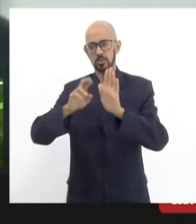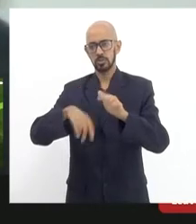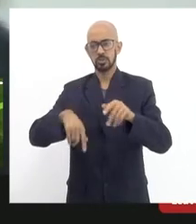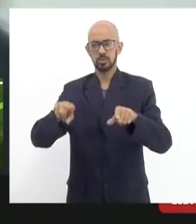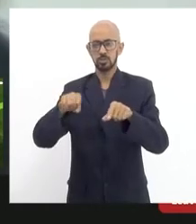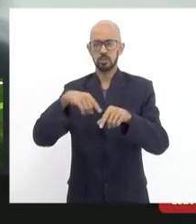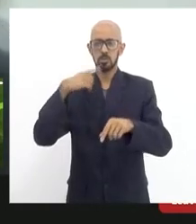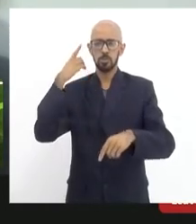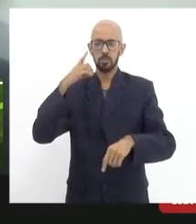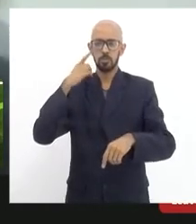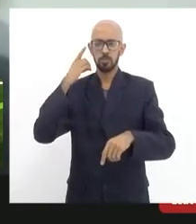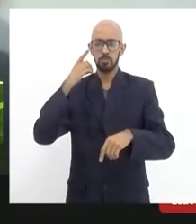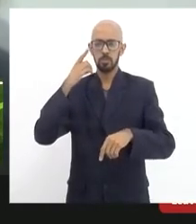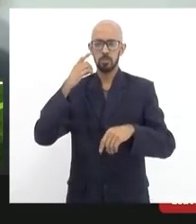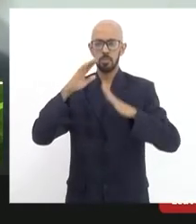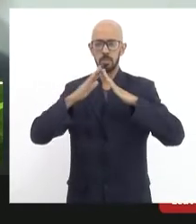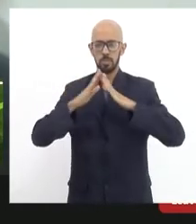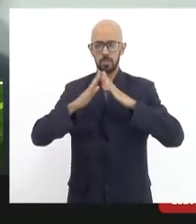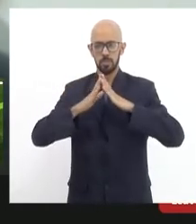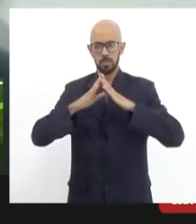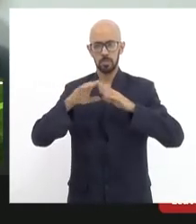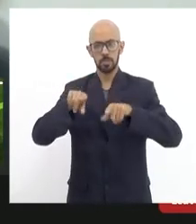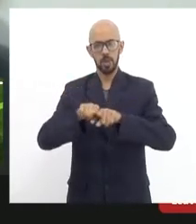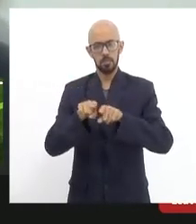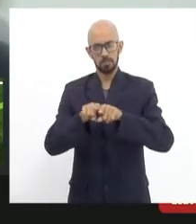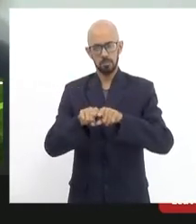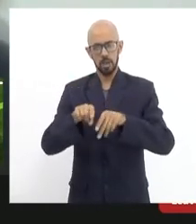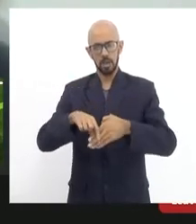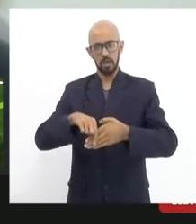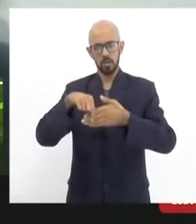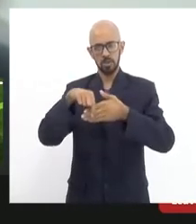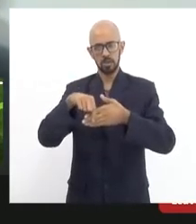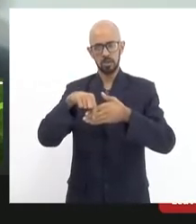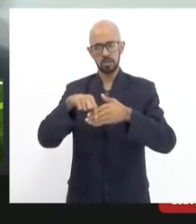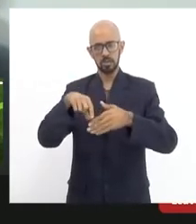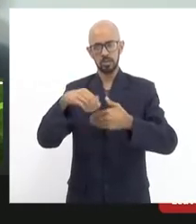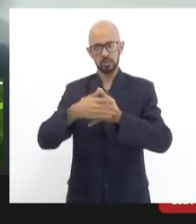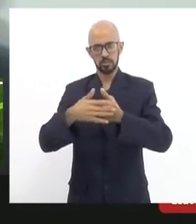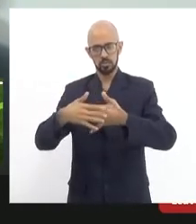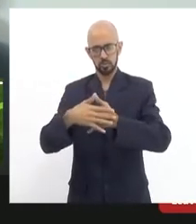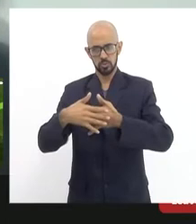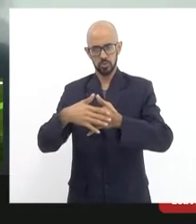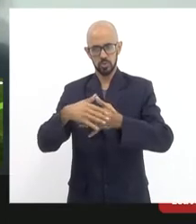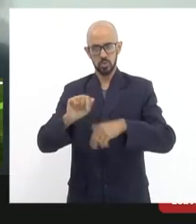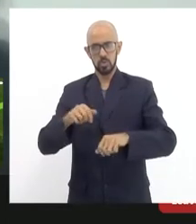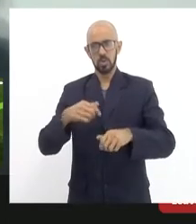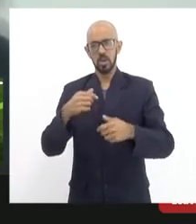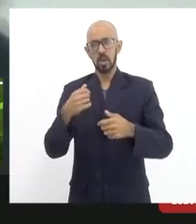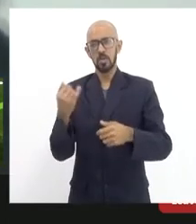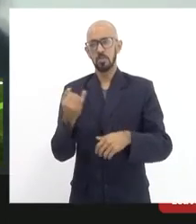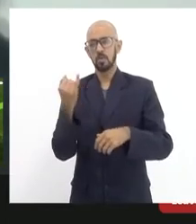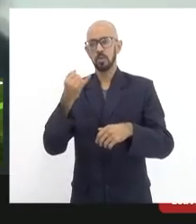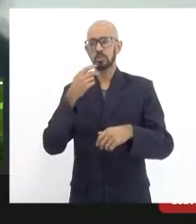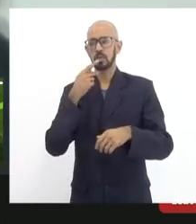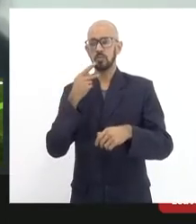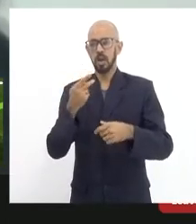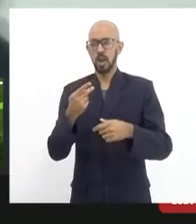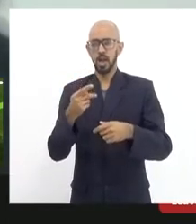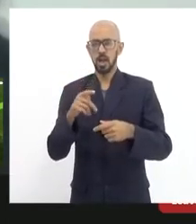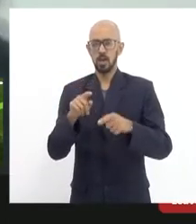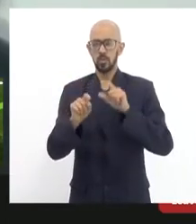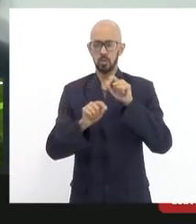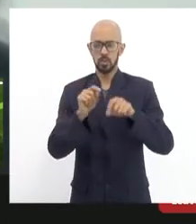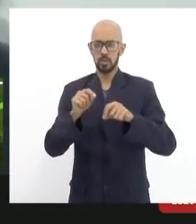senhores representantes de Santa Tereza. O tema é importantíssimo, e devo dizer que terei,